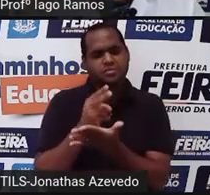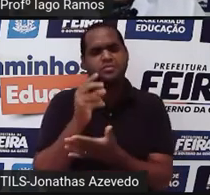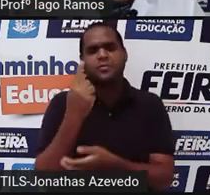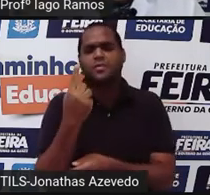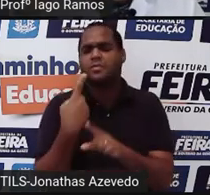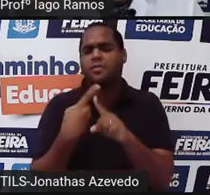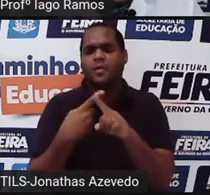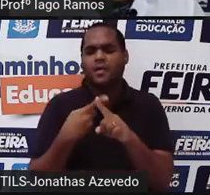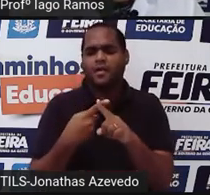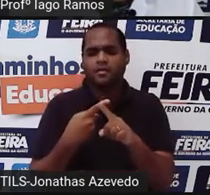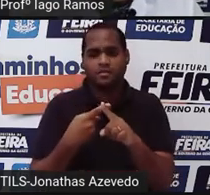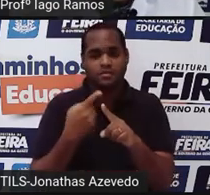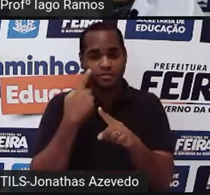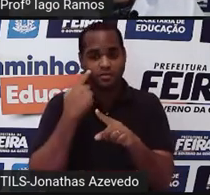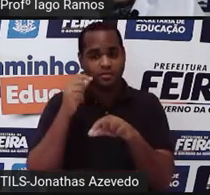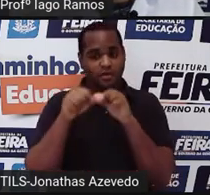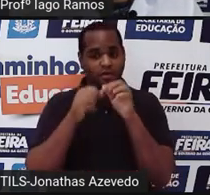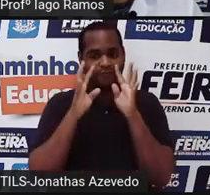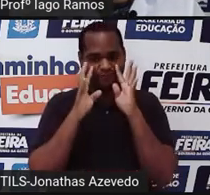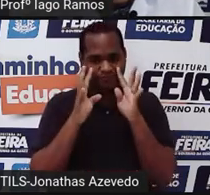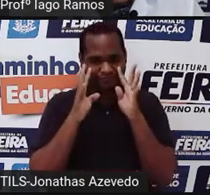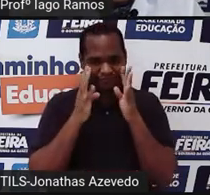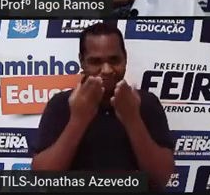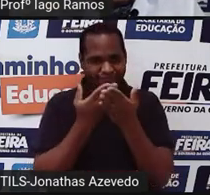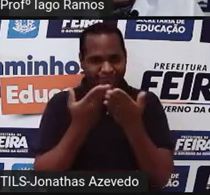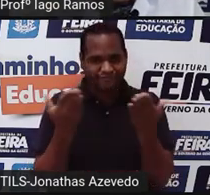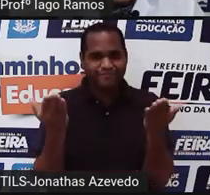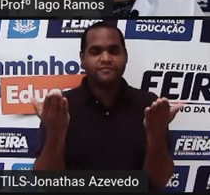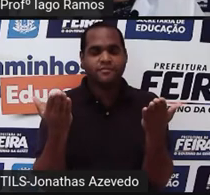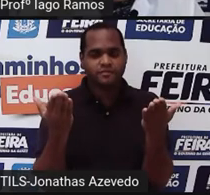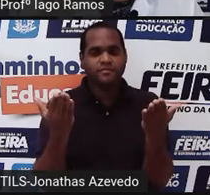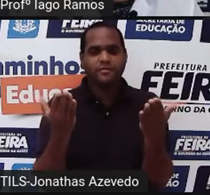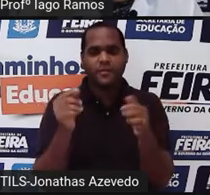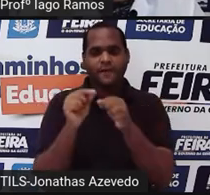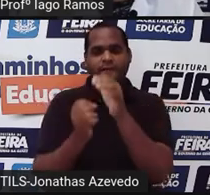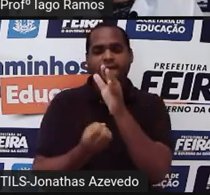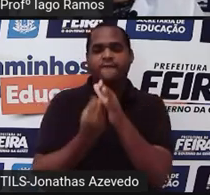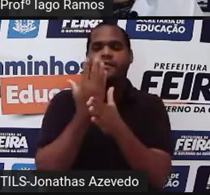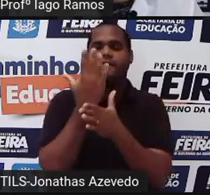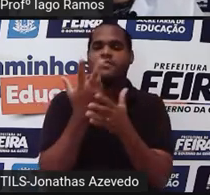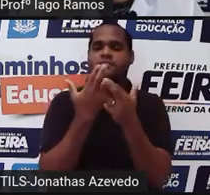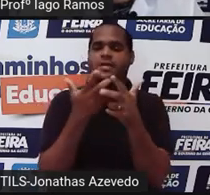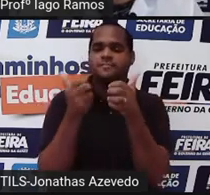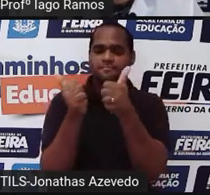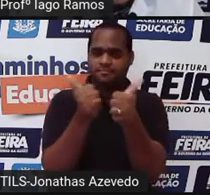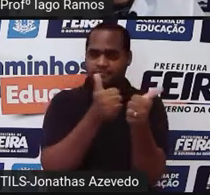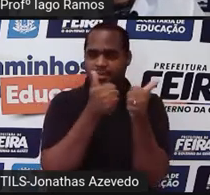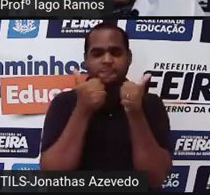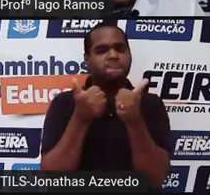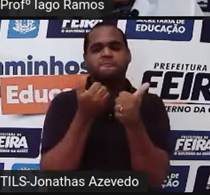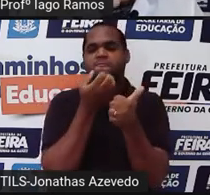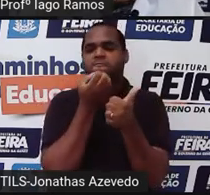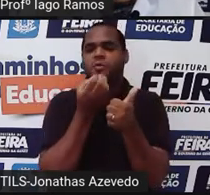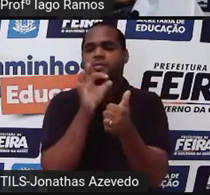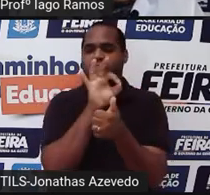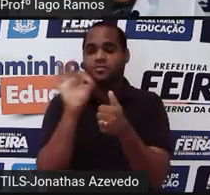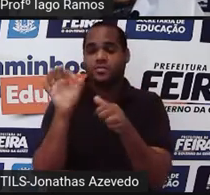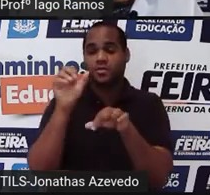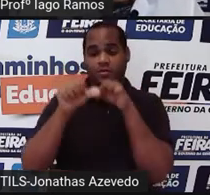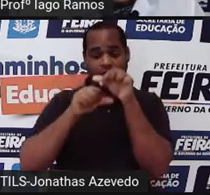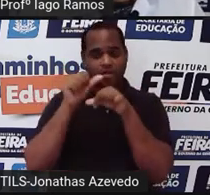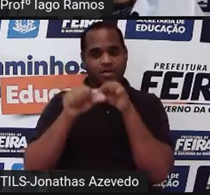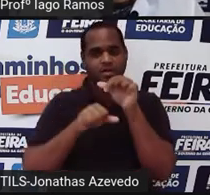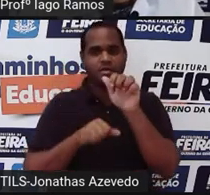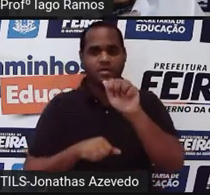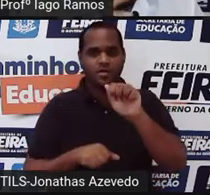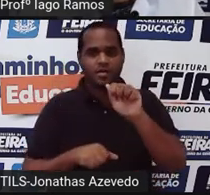Aqui eu vou precisar de um pouquinho mais de atenção de você. E aqui a gente vai fazer de um jeito bem bacana, tá? Eu vou trocar aquele A